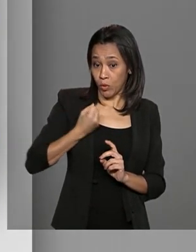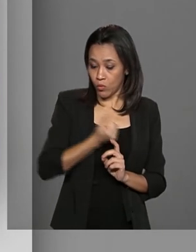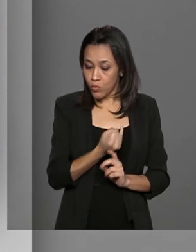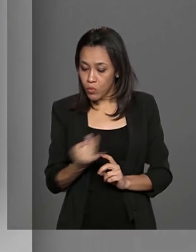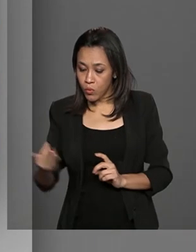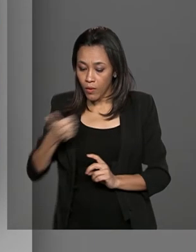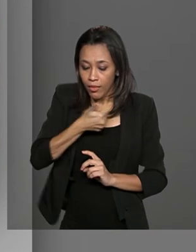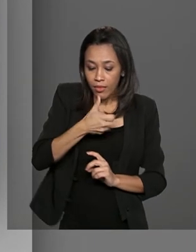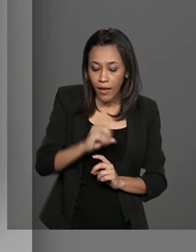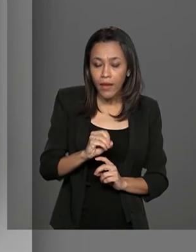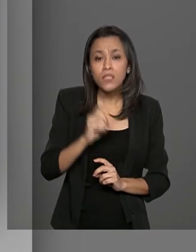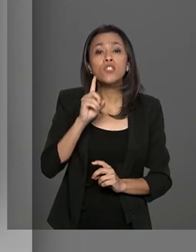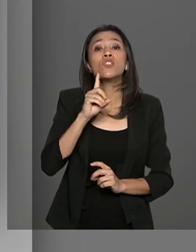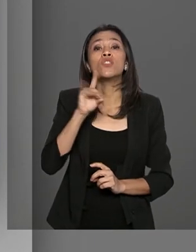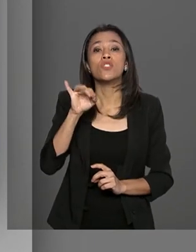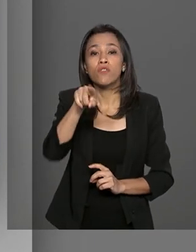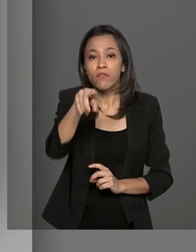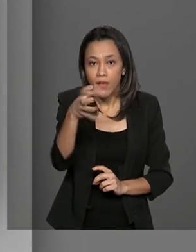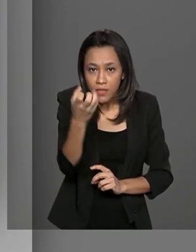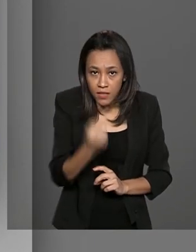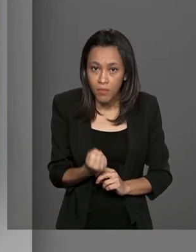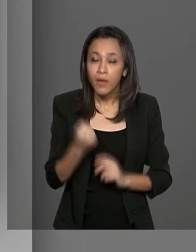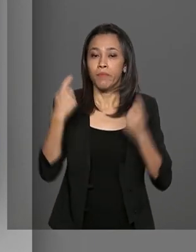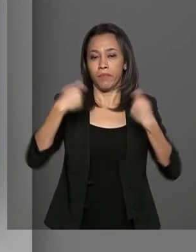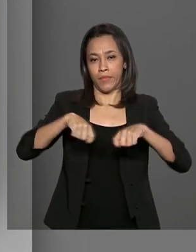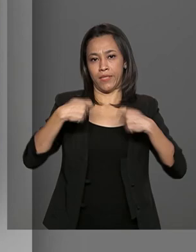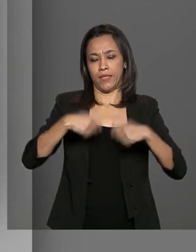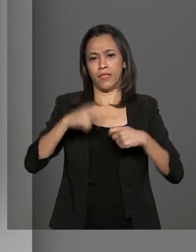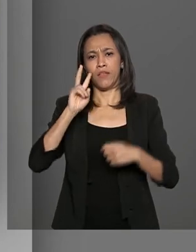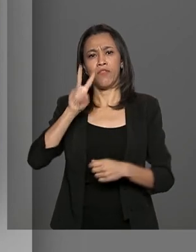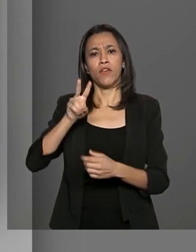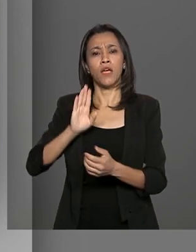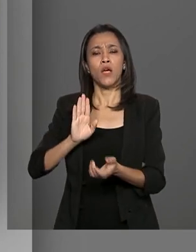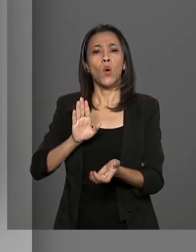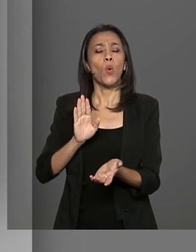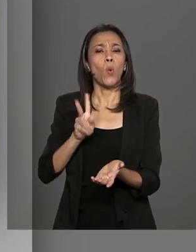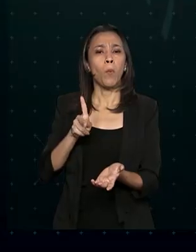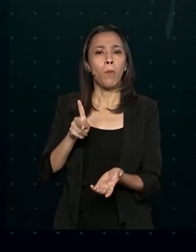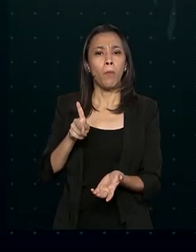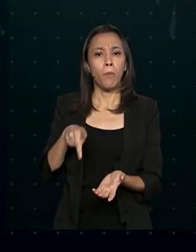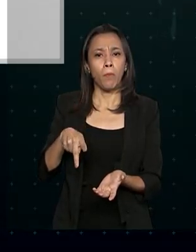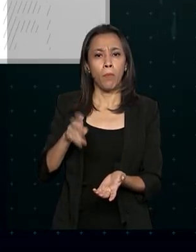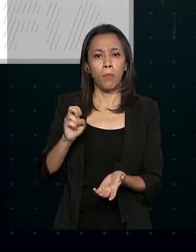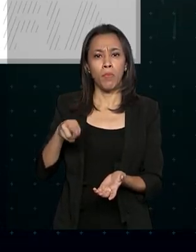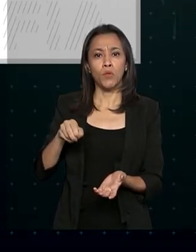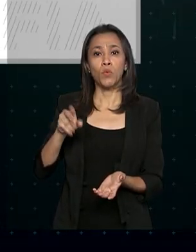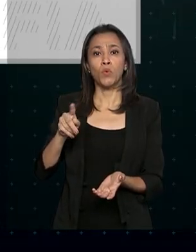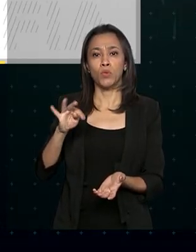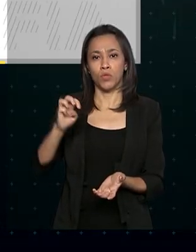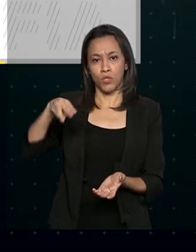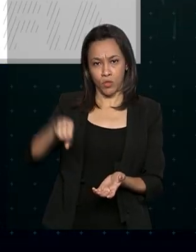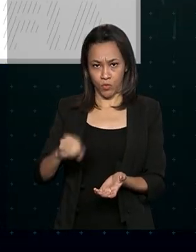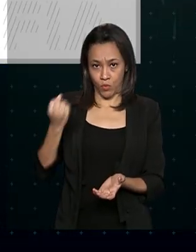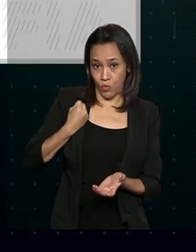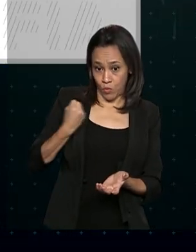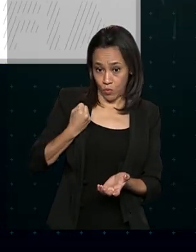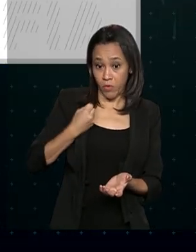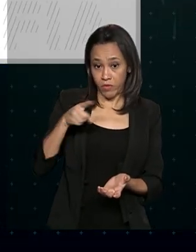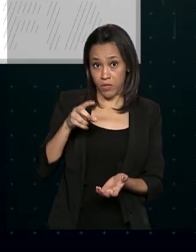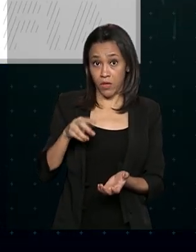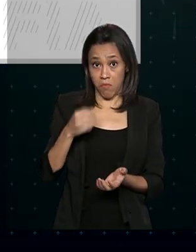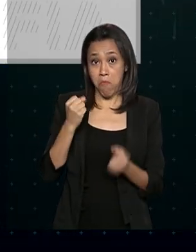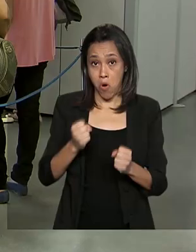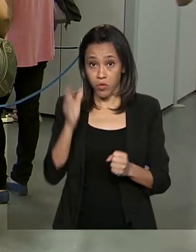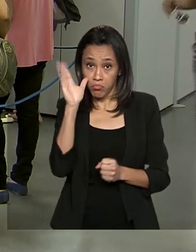Para saber que dia você vai receber, é preciso conferir o penúltimo algarismo. A lista completa de datas você confere no site do